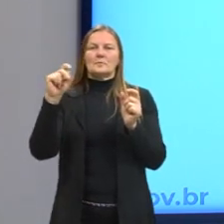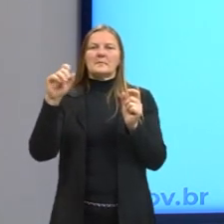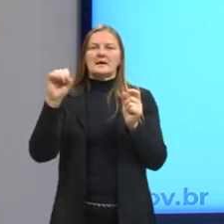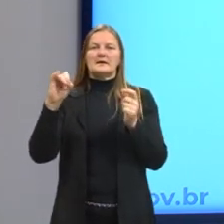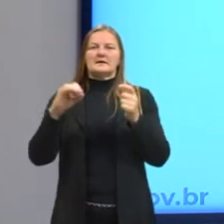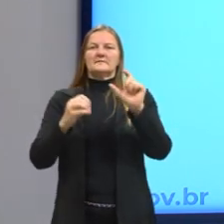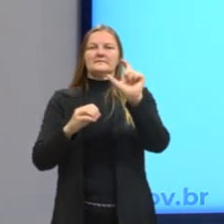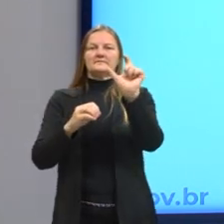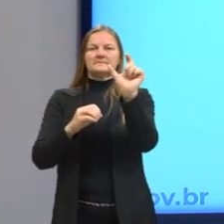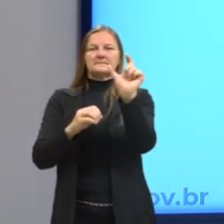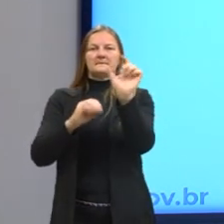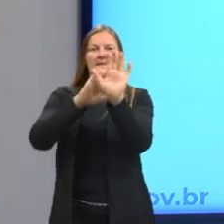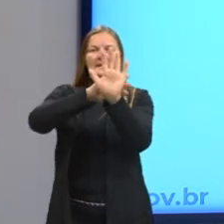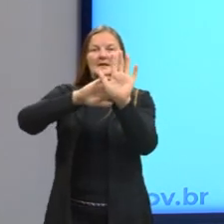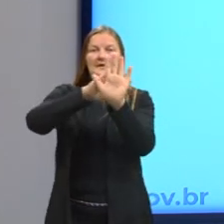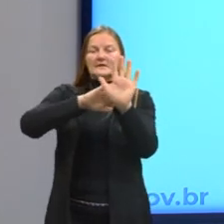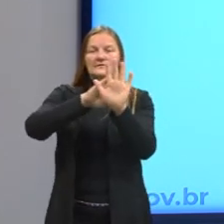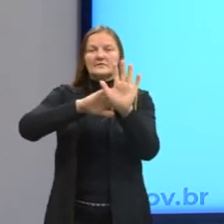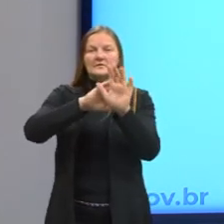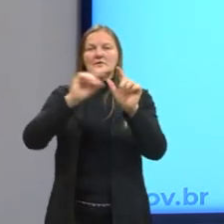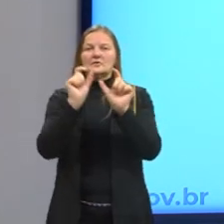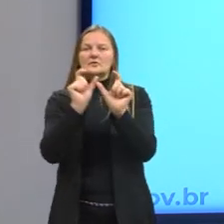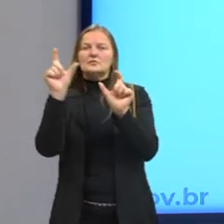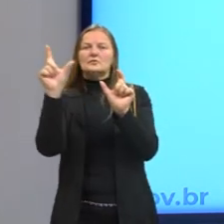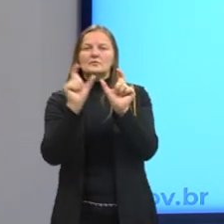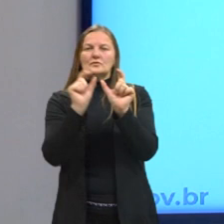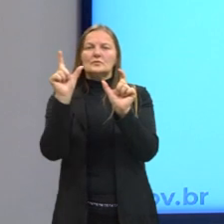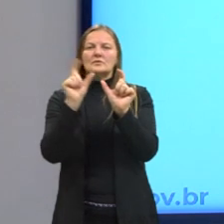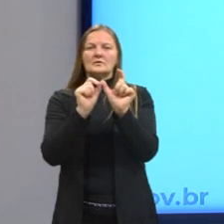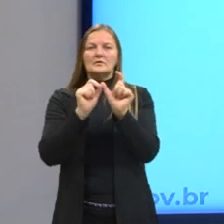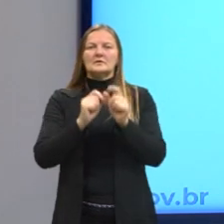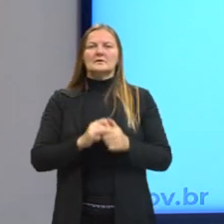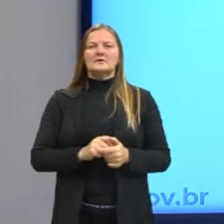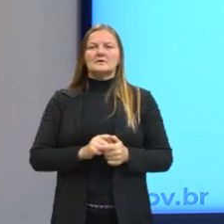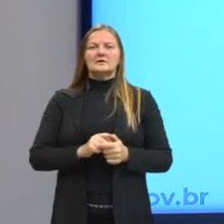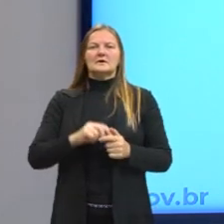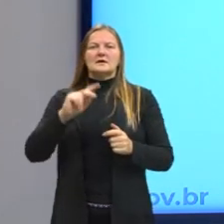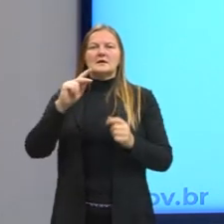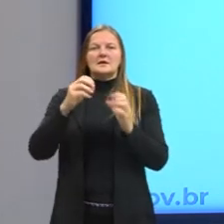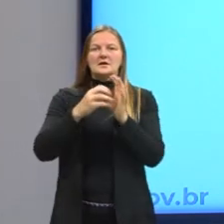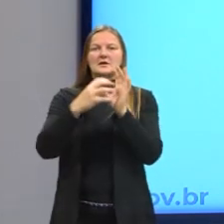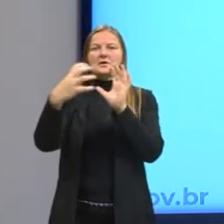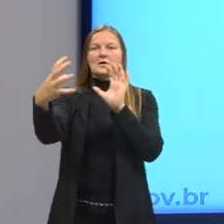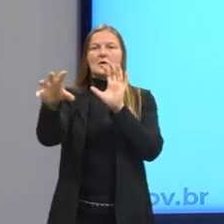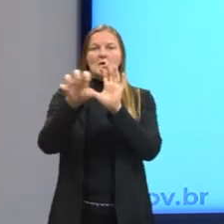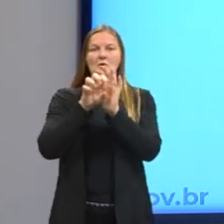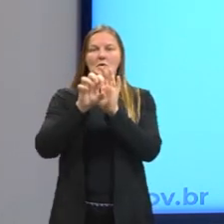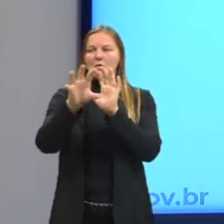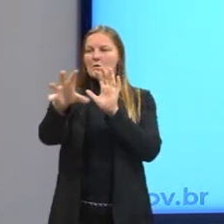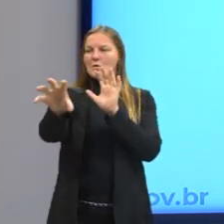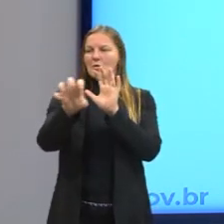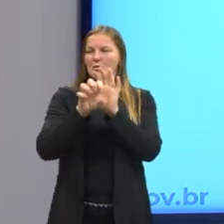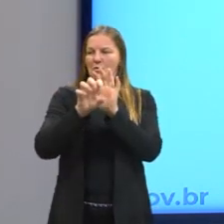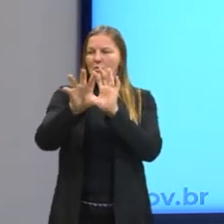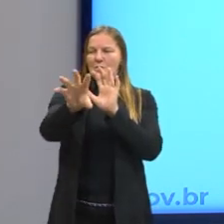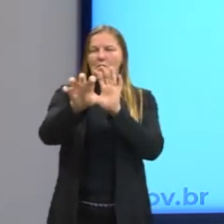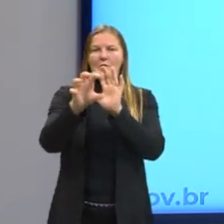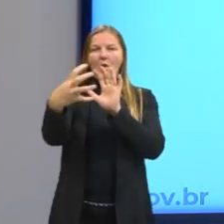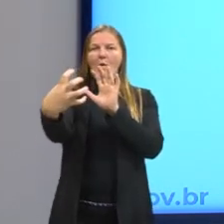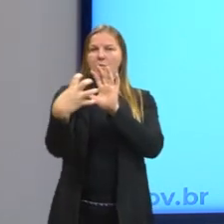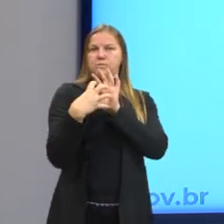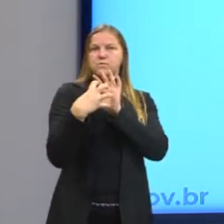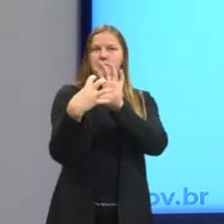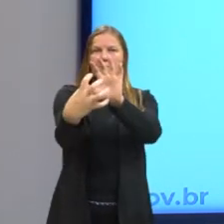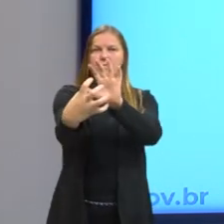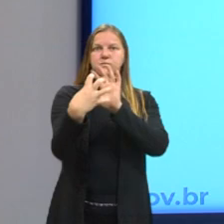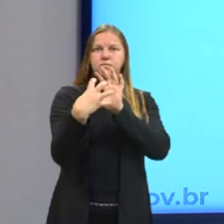eufemismo, a gradação e a hipérbole. Essas são as nossas figuras de pensamento e a